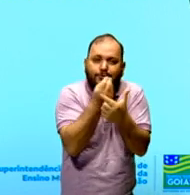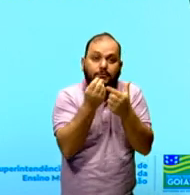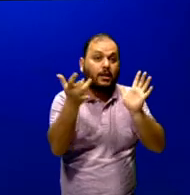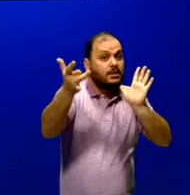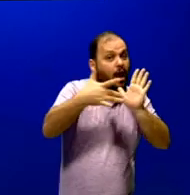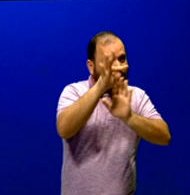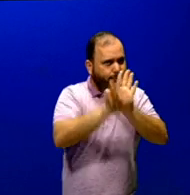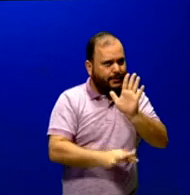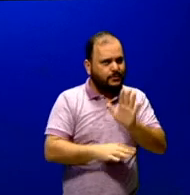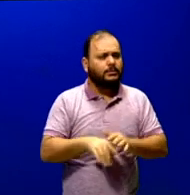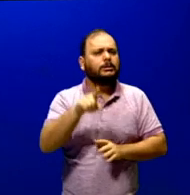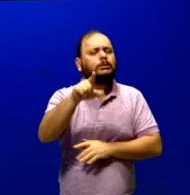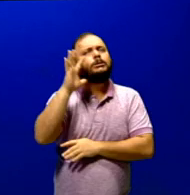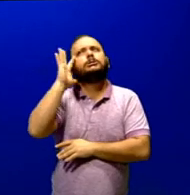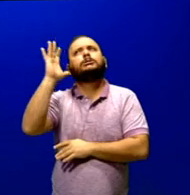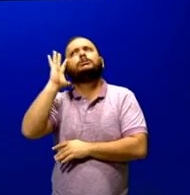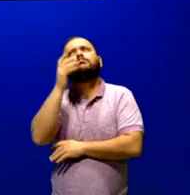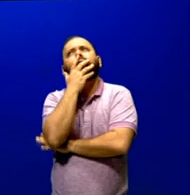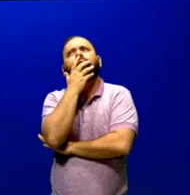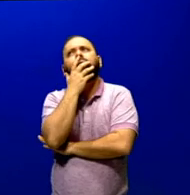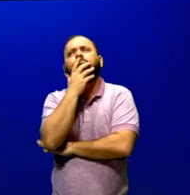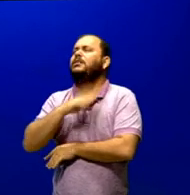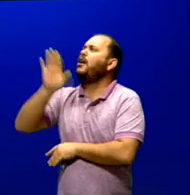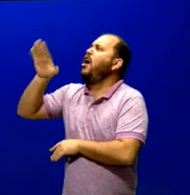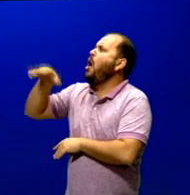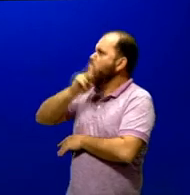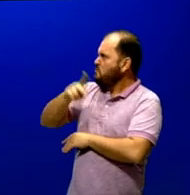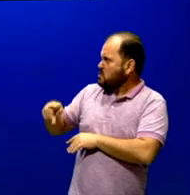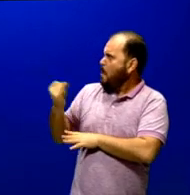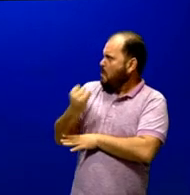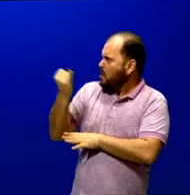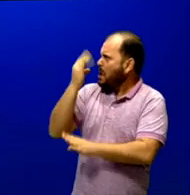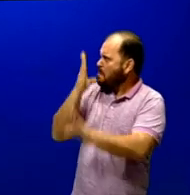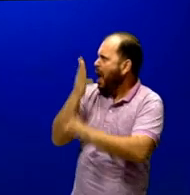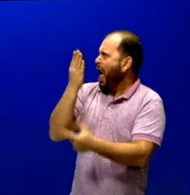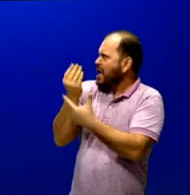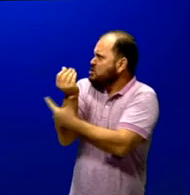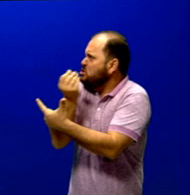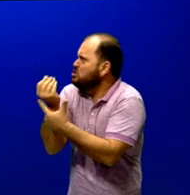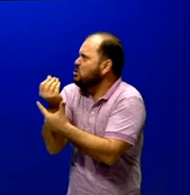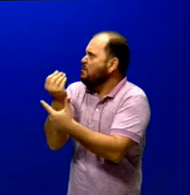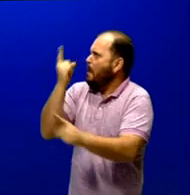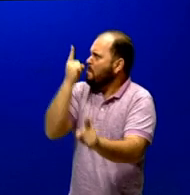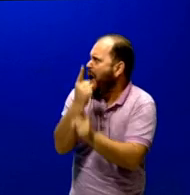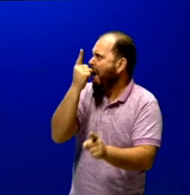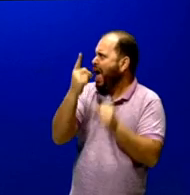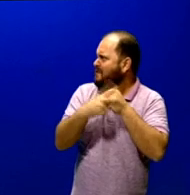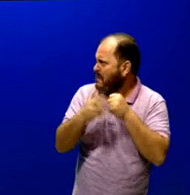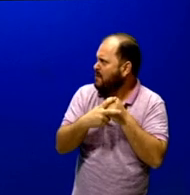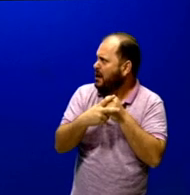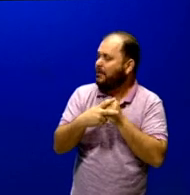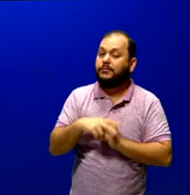E aí você deve estar se perguntando, teacher, mas é importante reconhecer os adjetivos e os verbos? Extremamente